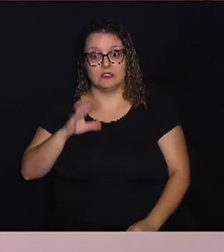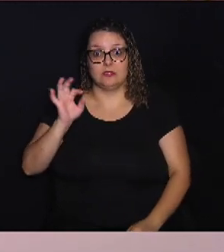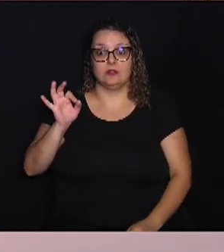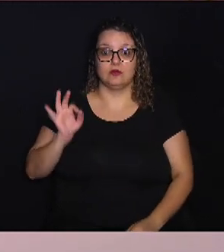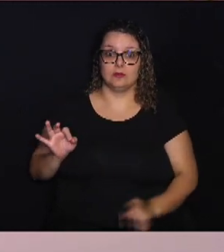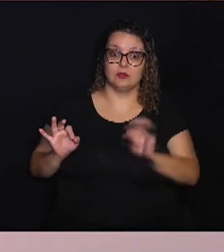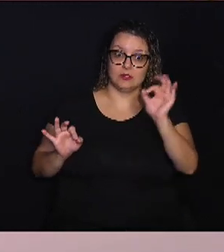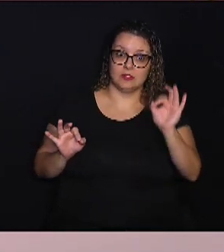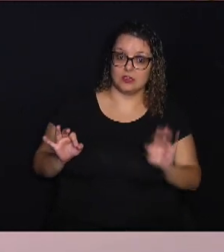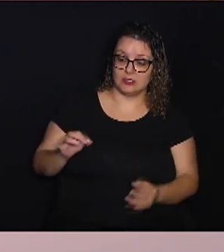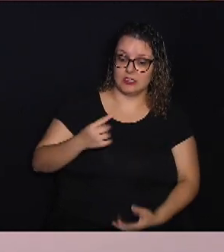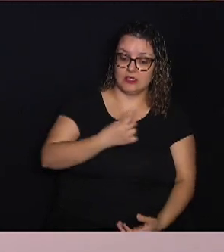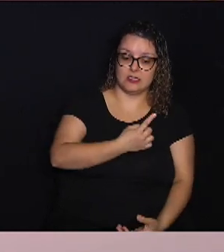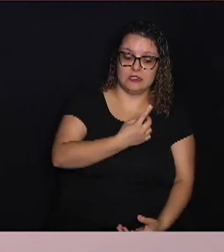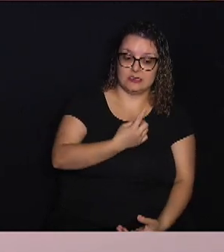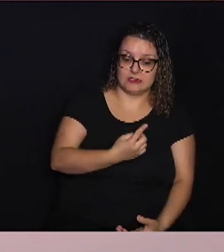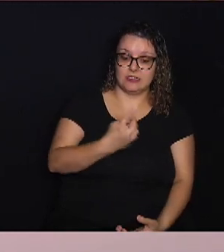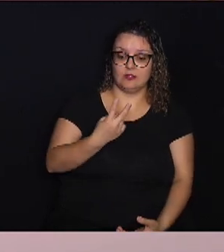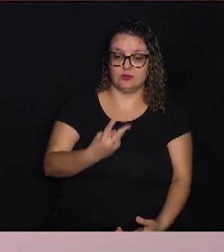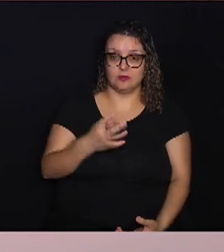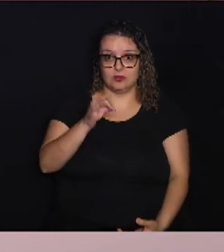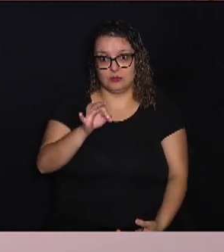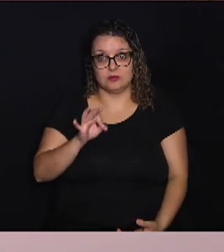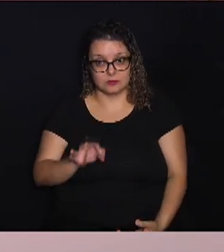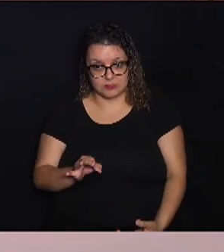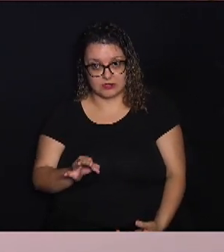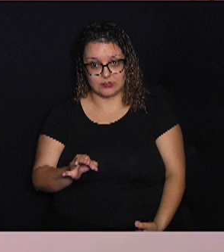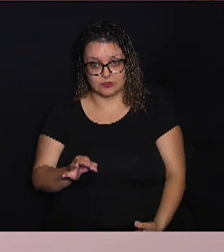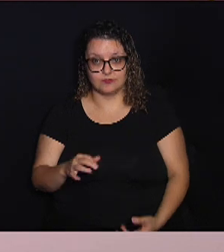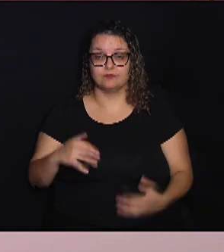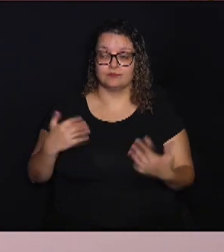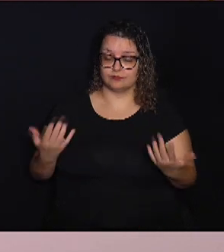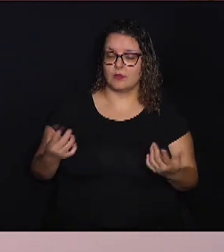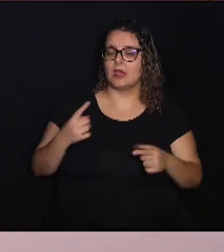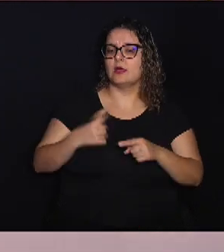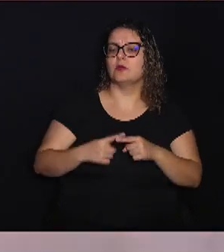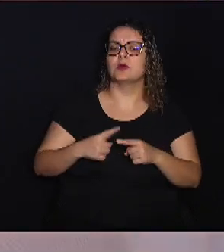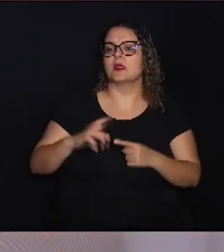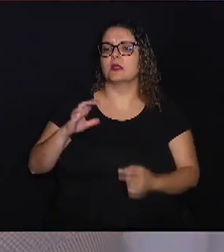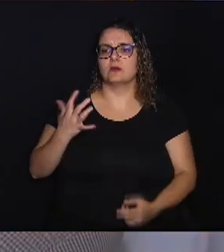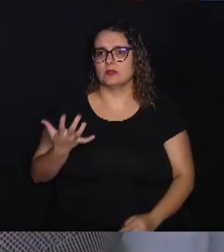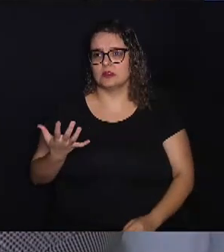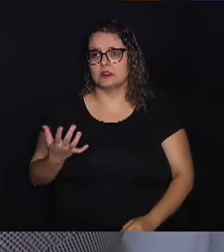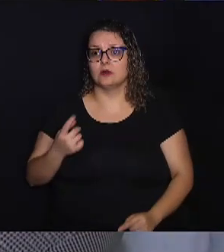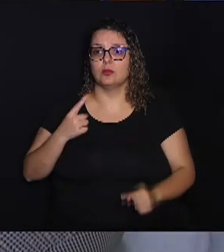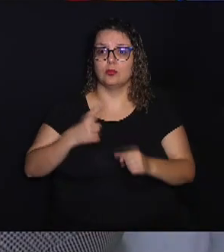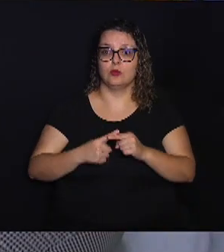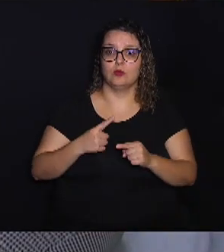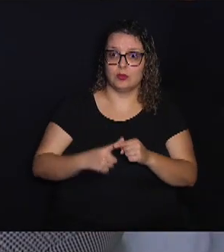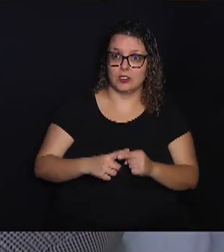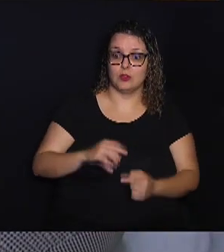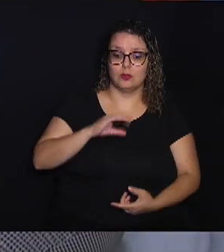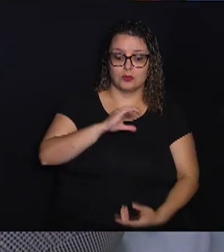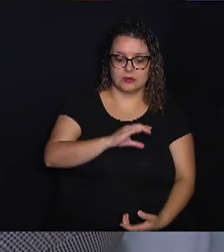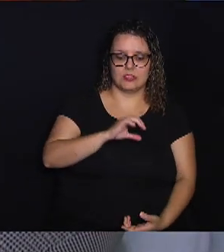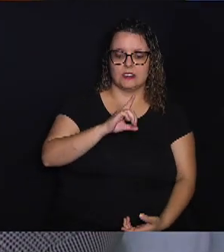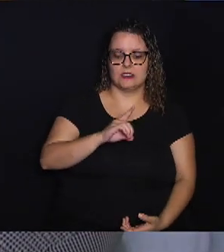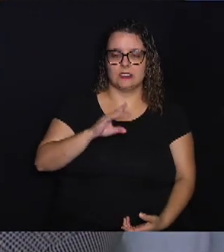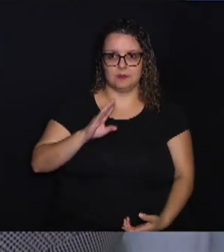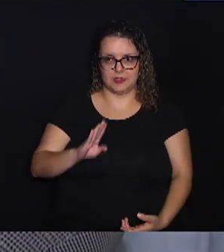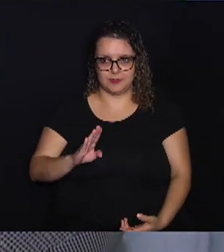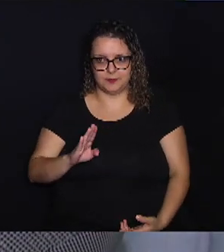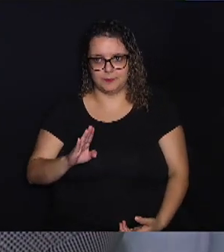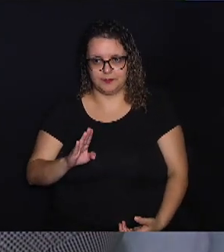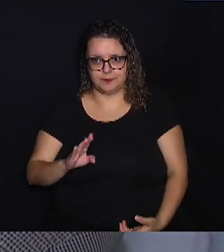112%. Então, por que isso acontece? Porque o CDB, ele tem